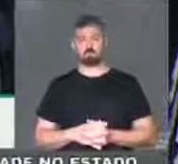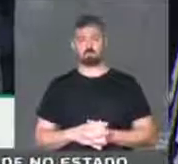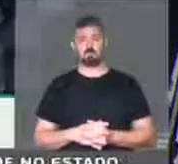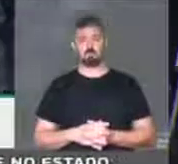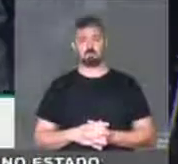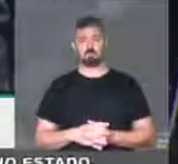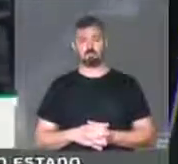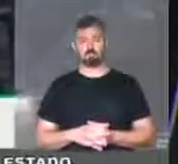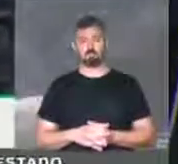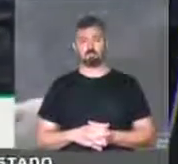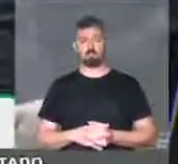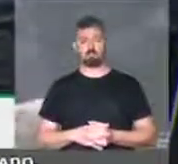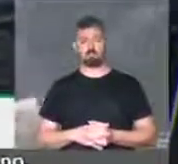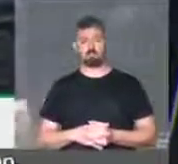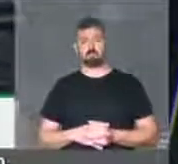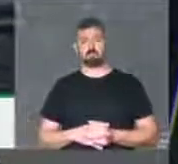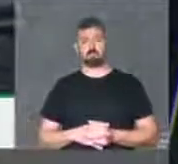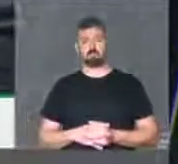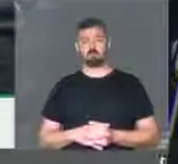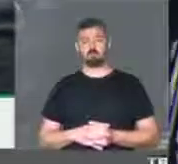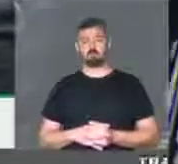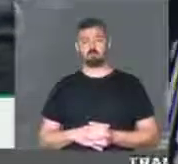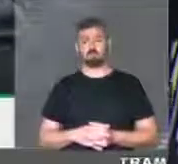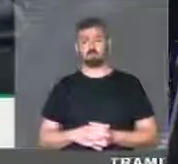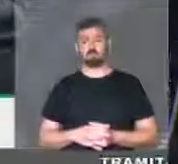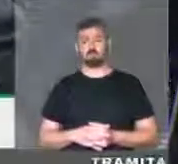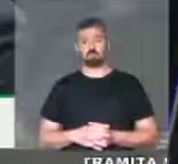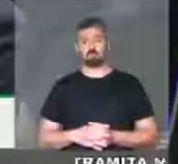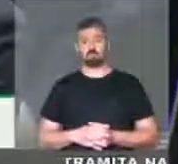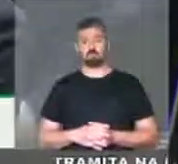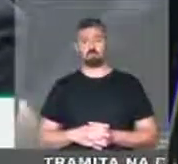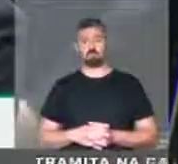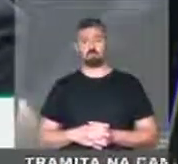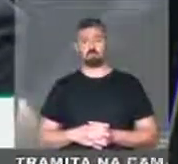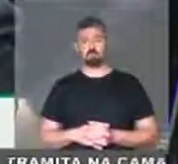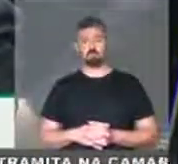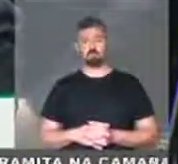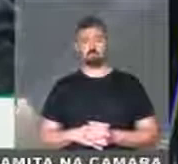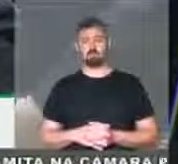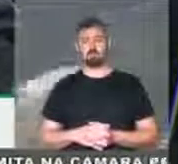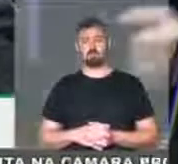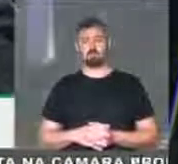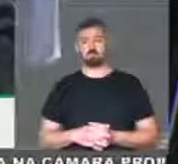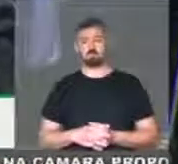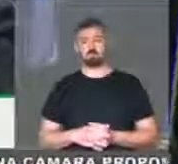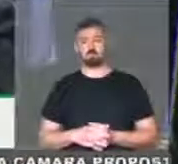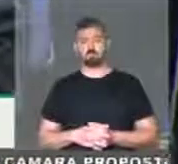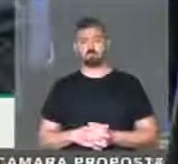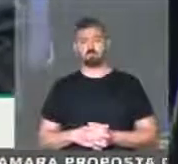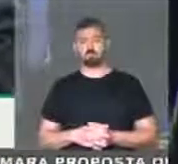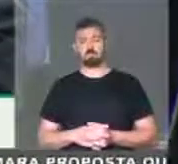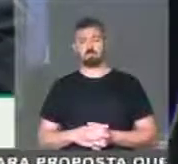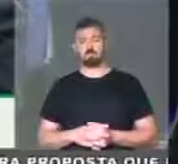eu queria ler os coletivos gerais. Vamos encerrar, presidente.